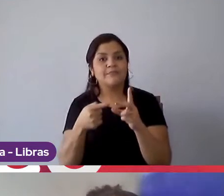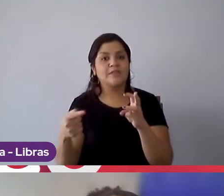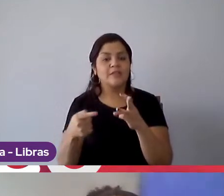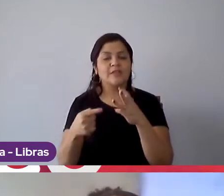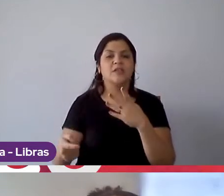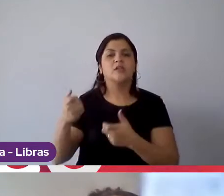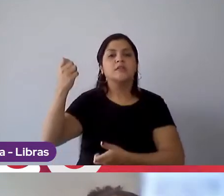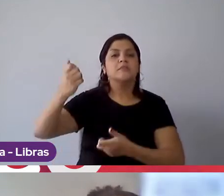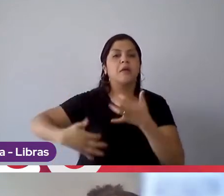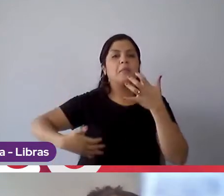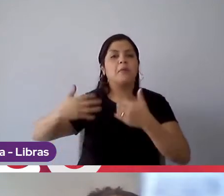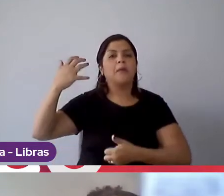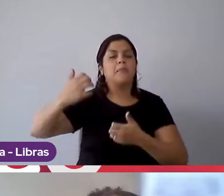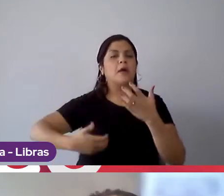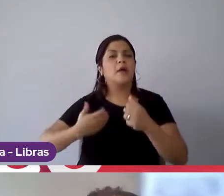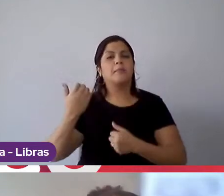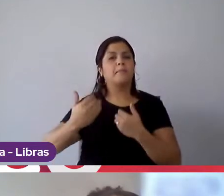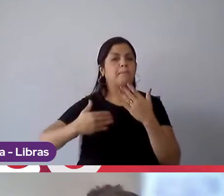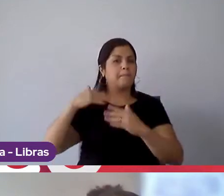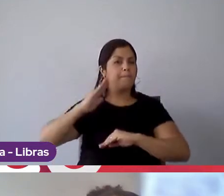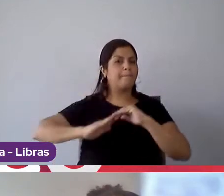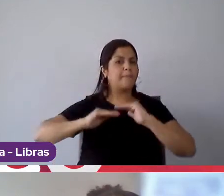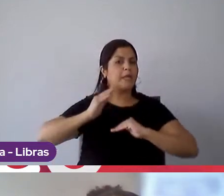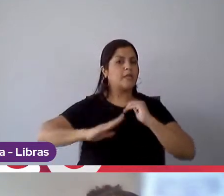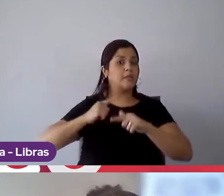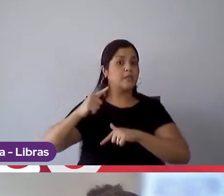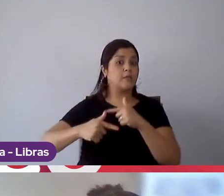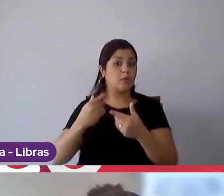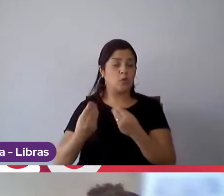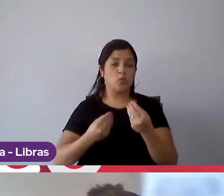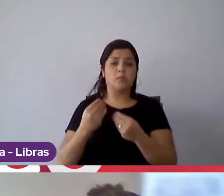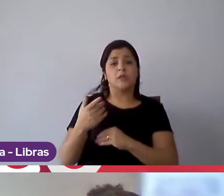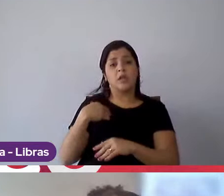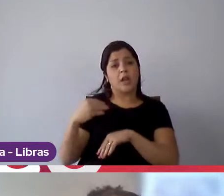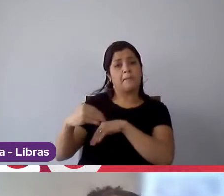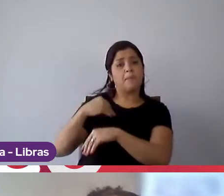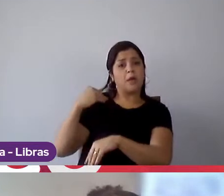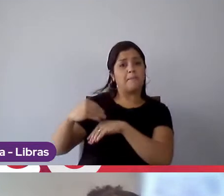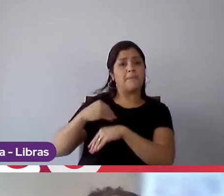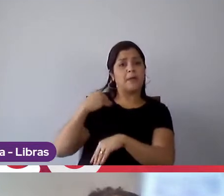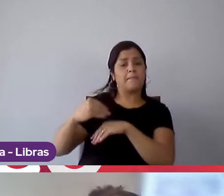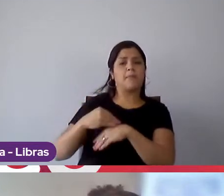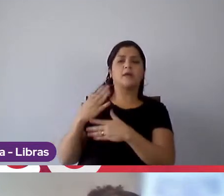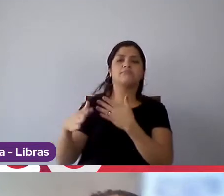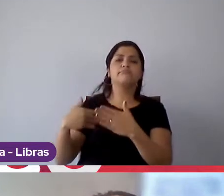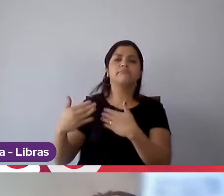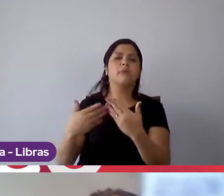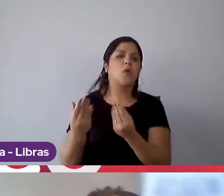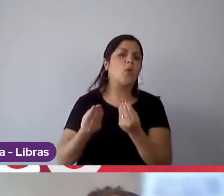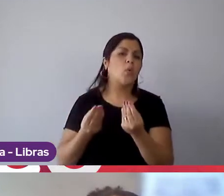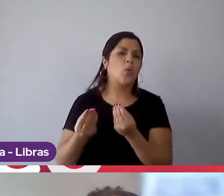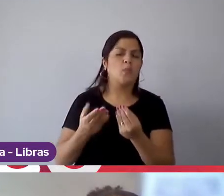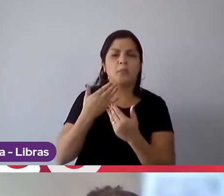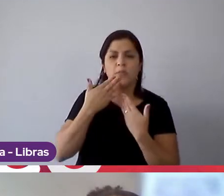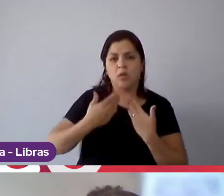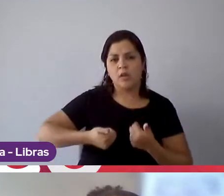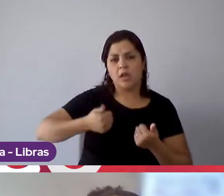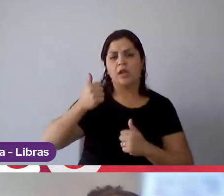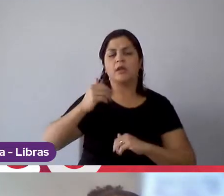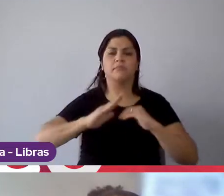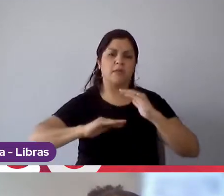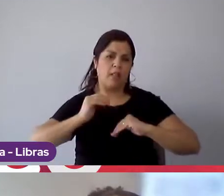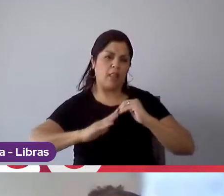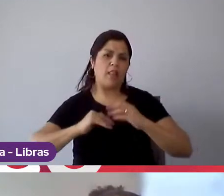para ela de como a gente está fazendo e aí, eventualmente, ela vai dando dica para a gente de como fazer, de como fazer melhor, de como melhorar